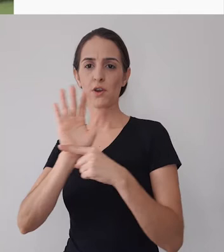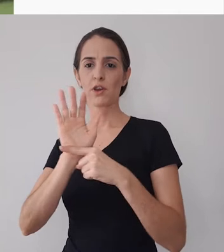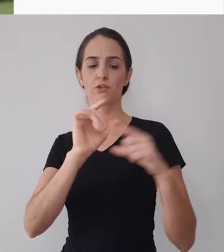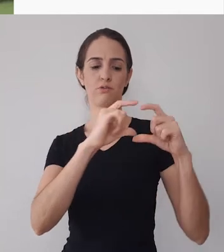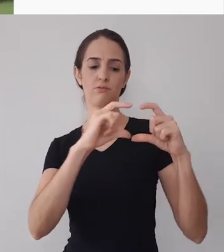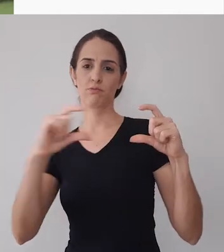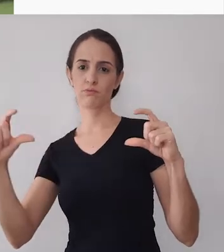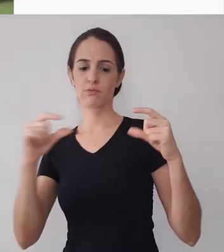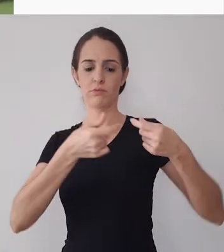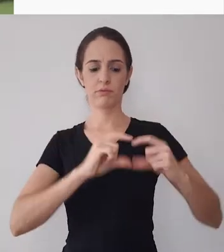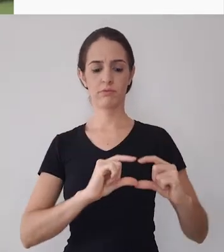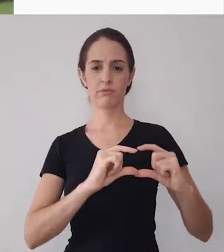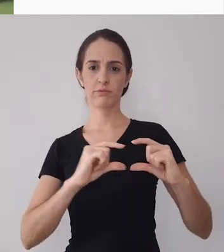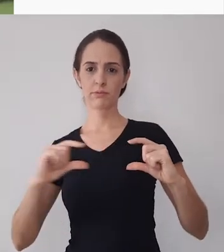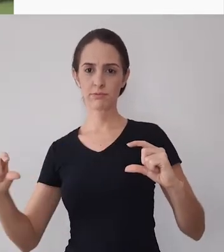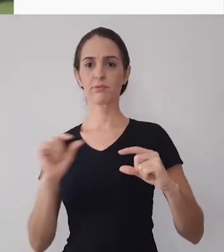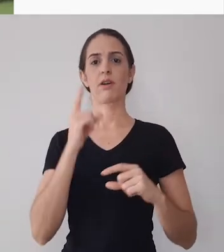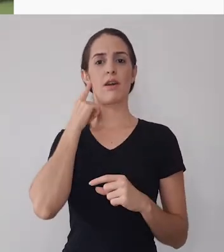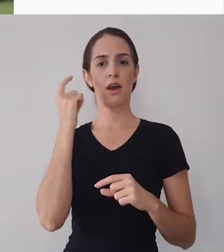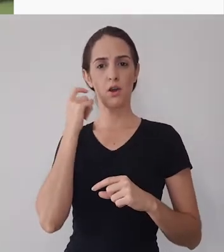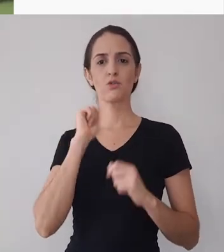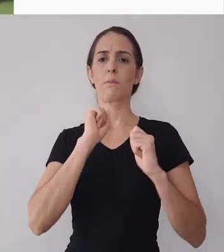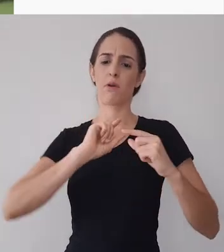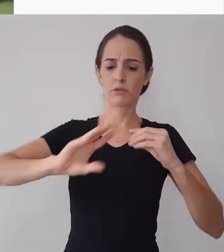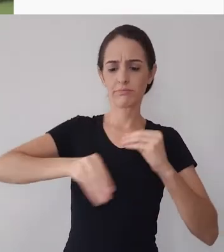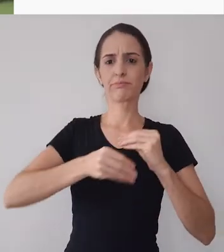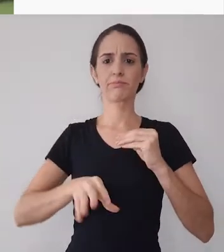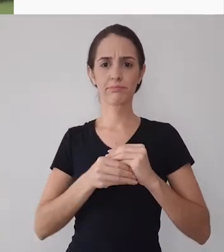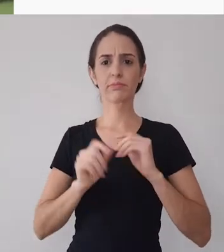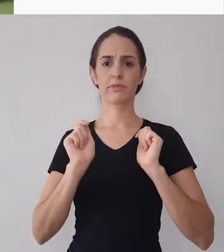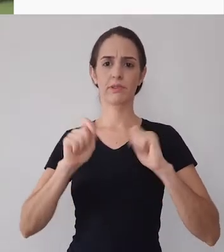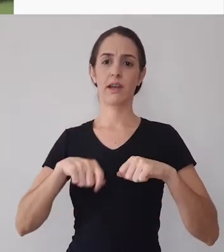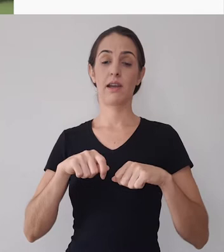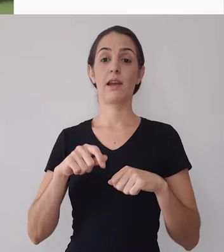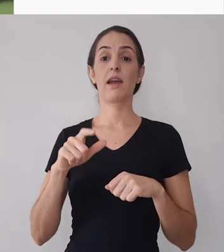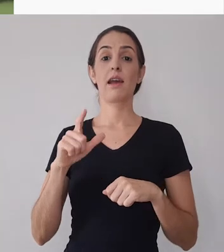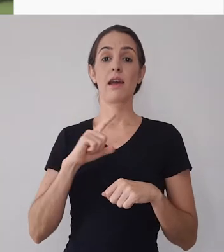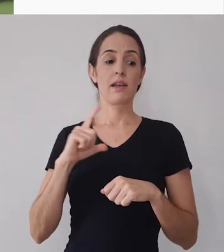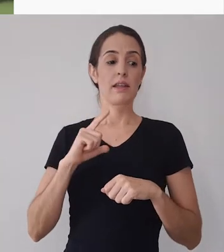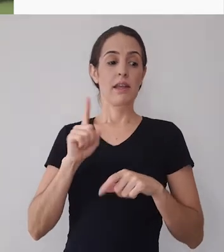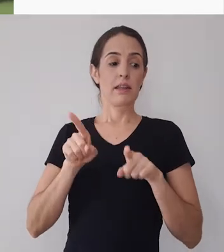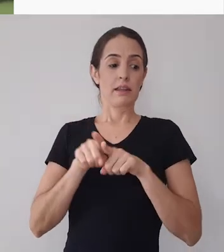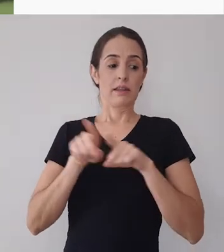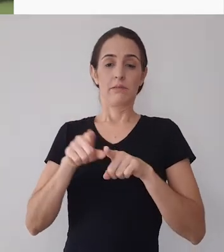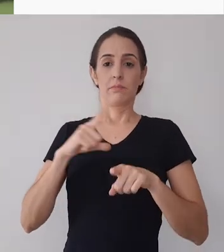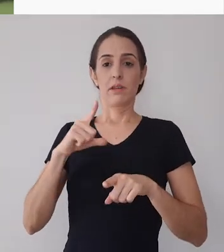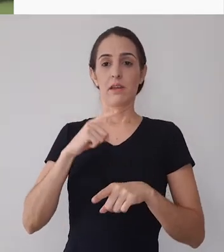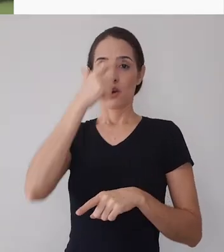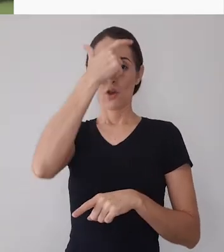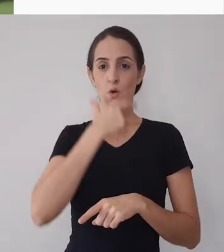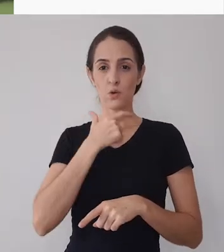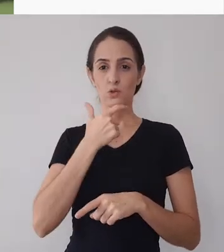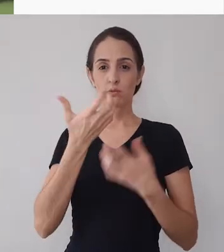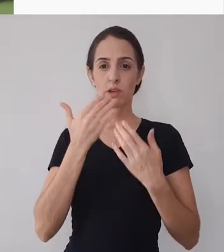mas caso você queira você pode adicionar outras existe aqui também uma opção de desfocar partes do vídeo